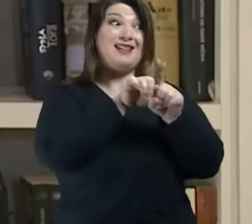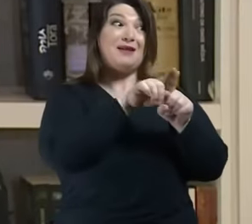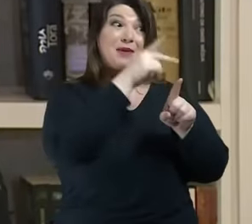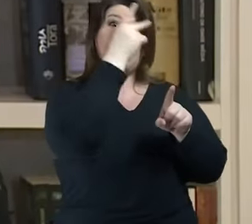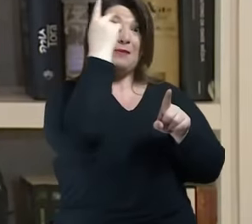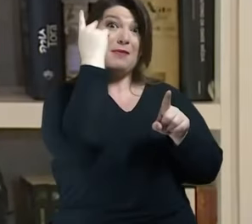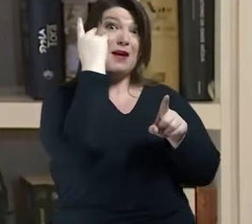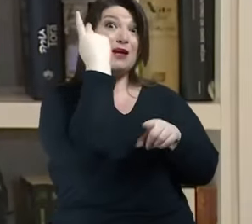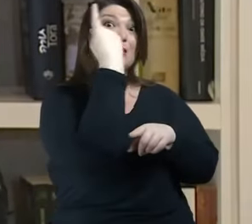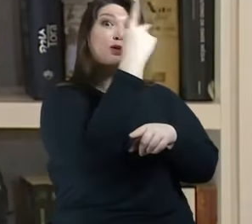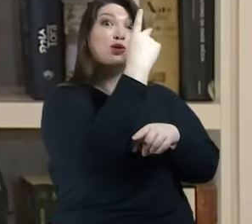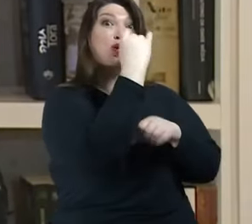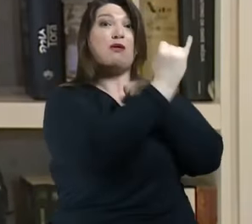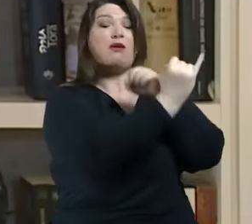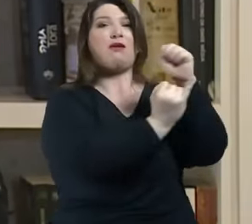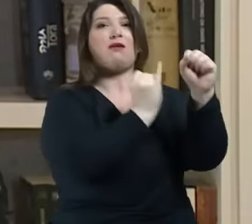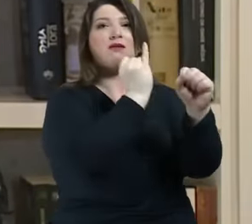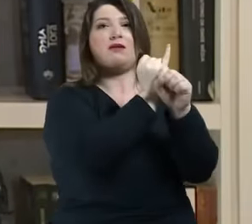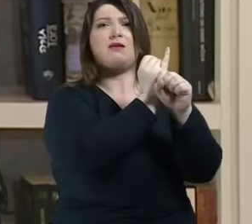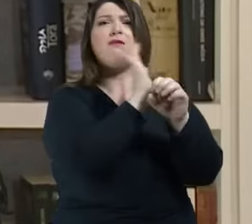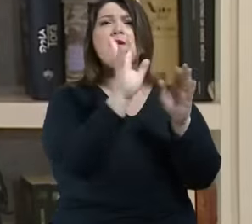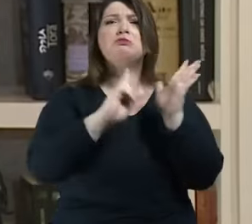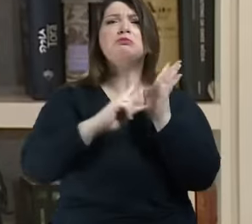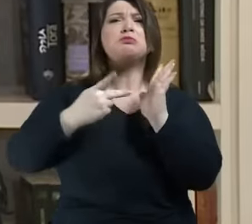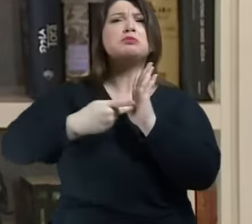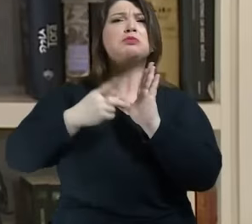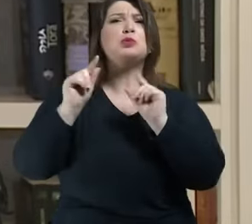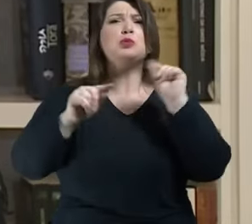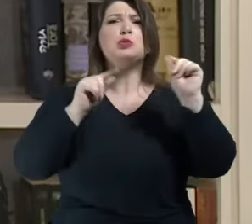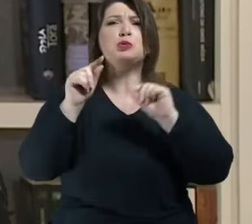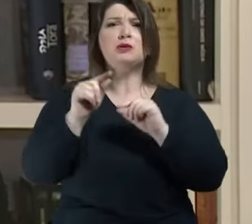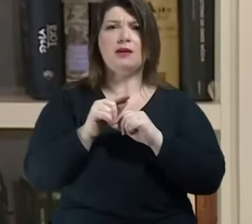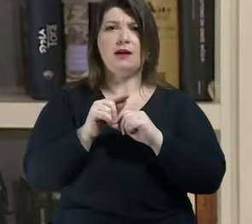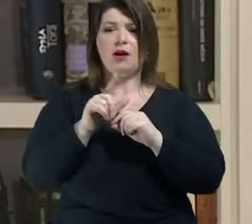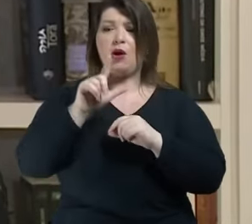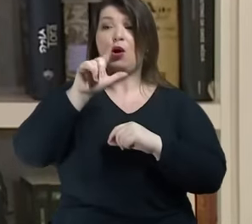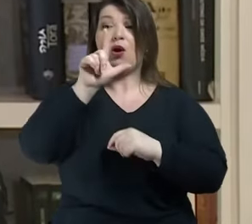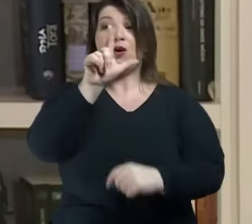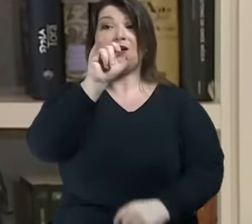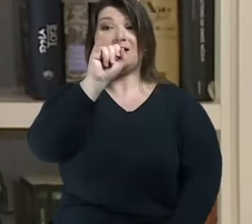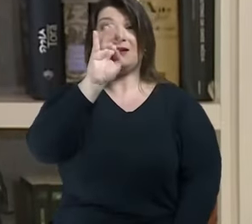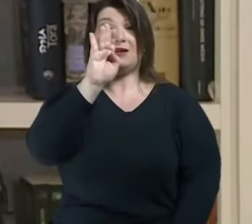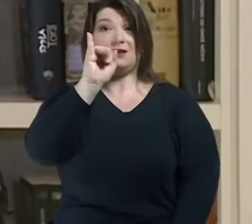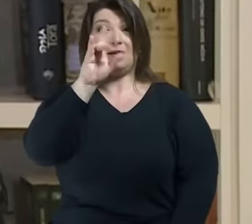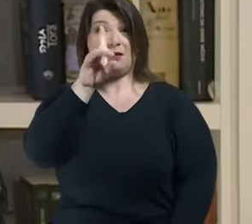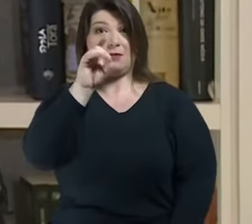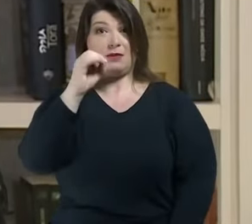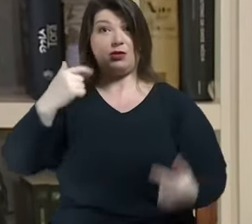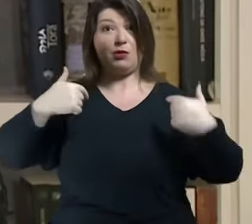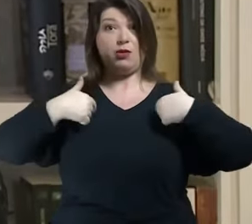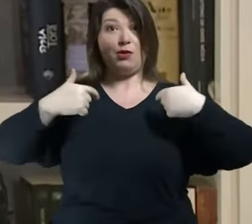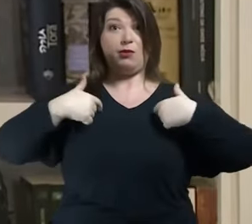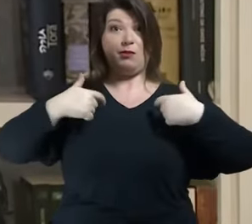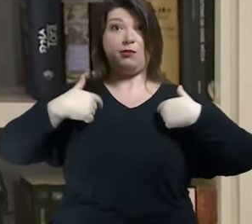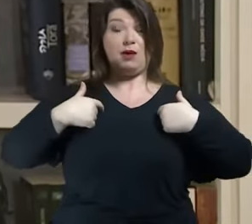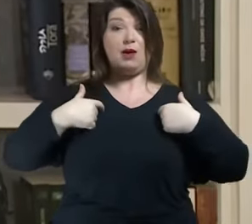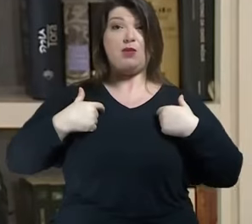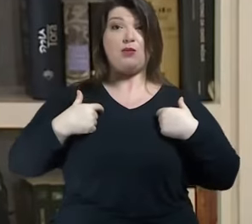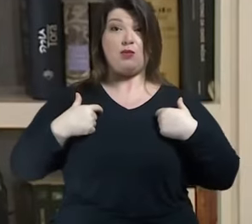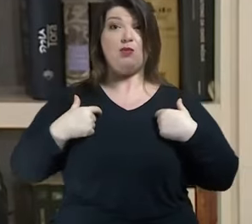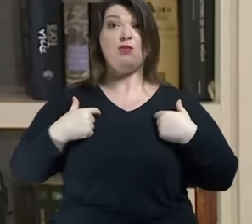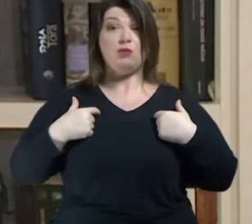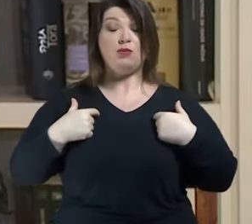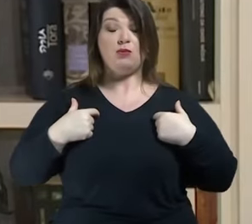o que significa isso? Ora, a libido dirigida a mim, ela não tem o contraponto de outra consciência. A libido